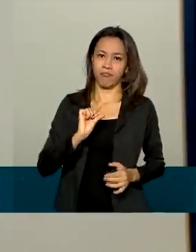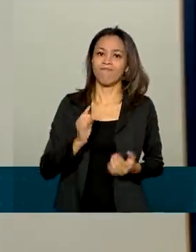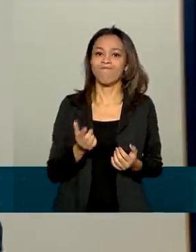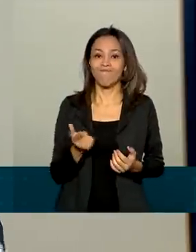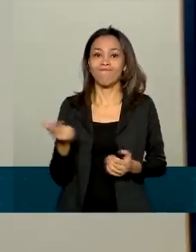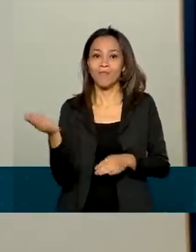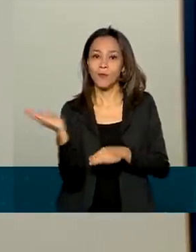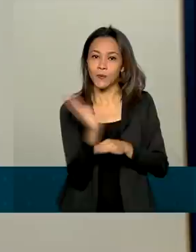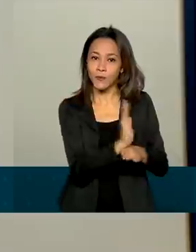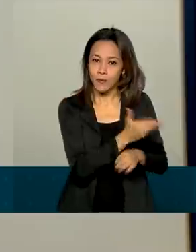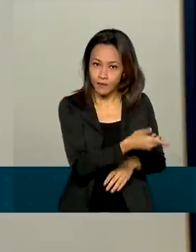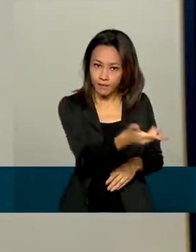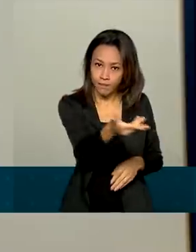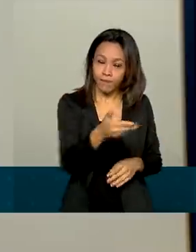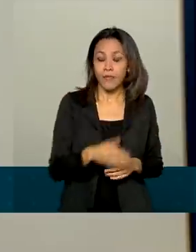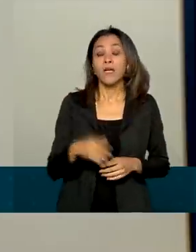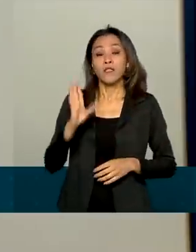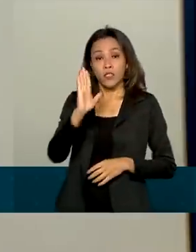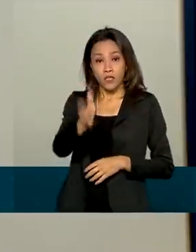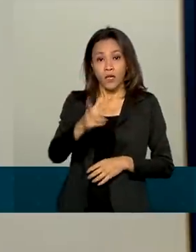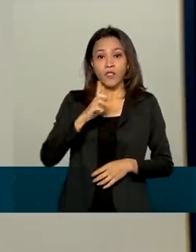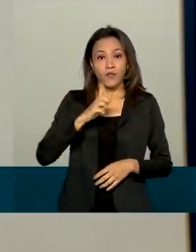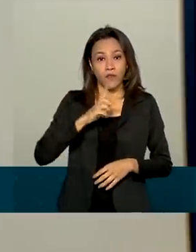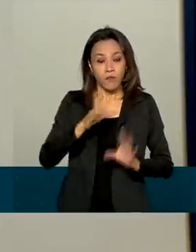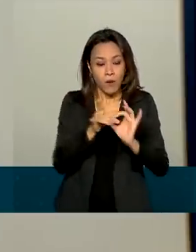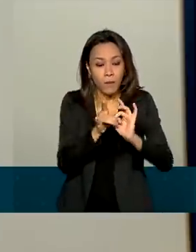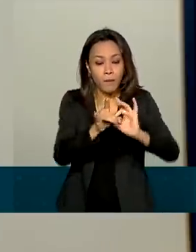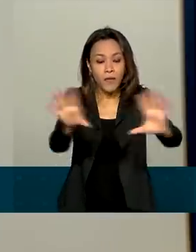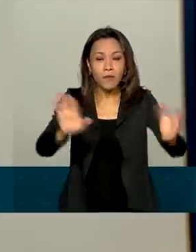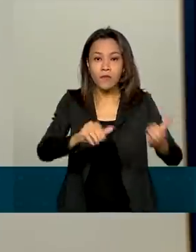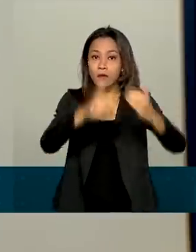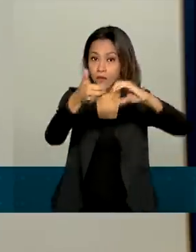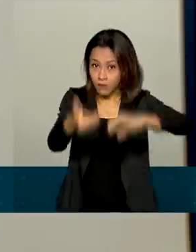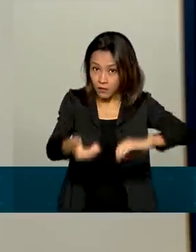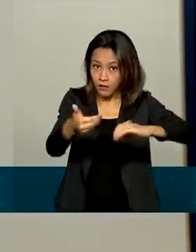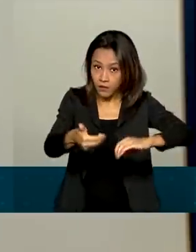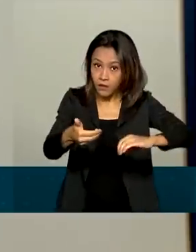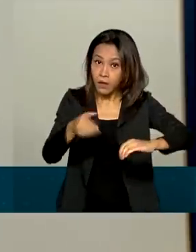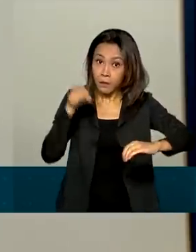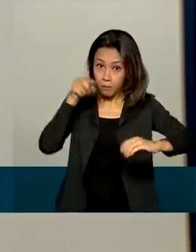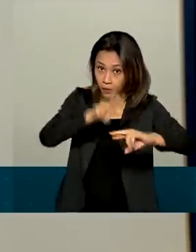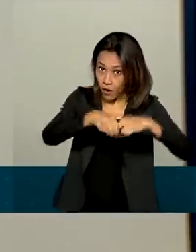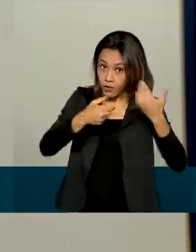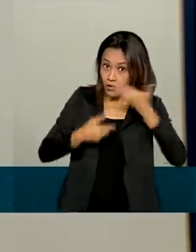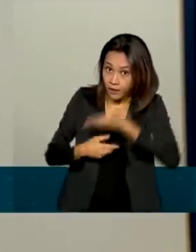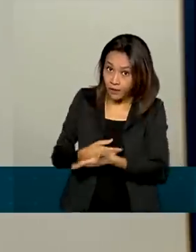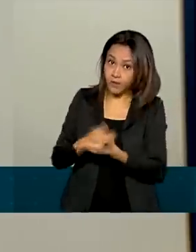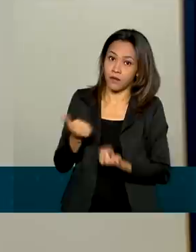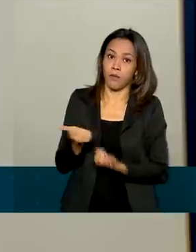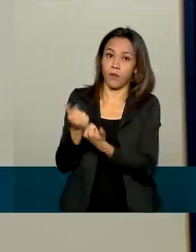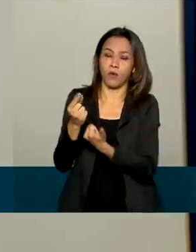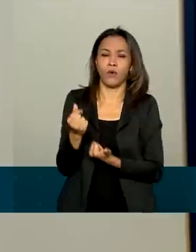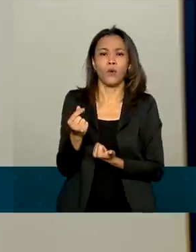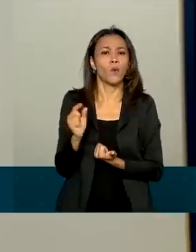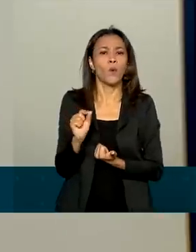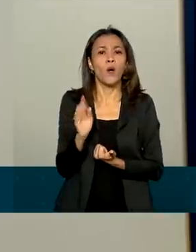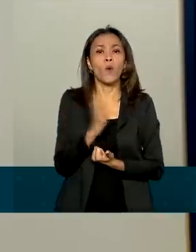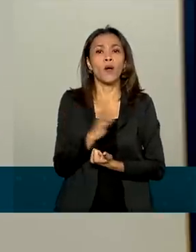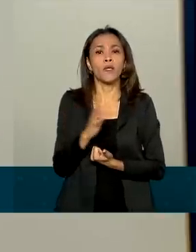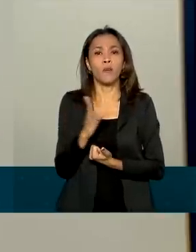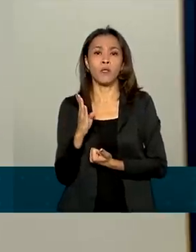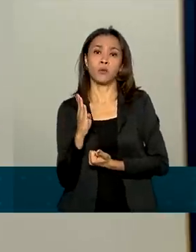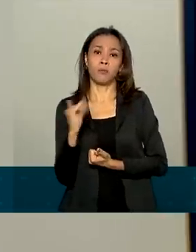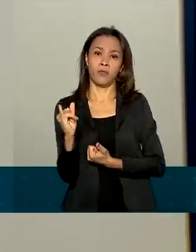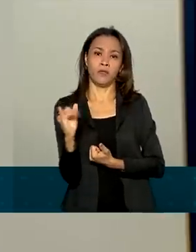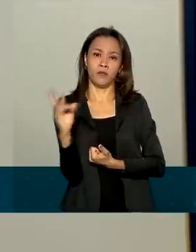tivemos uma autorização do Congresso para este auxílio de alguma coisa em torno de 44 bilhões de